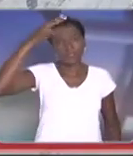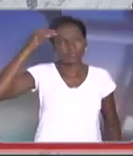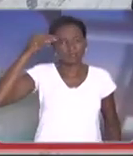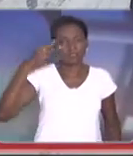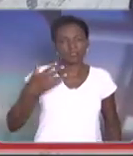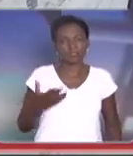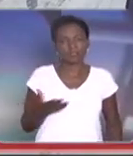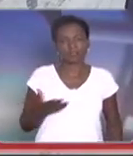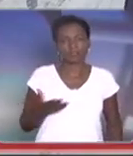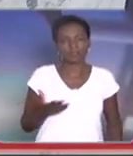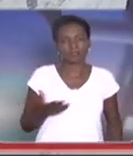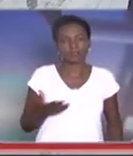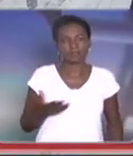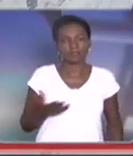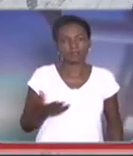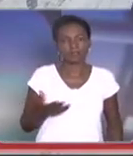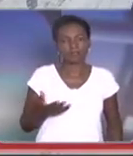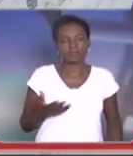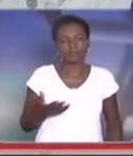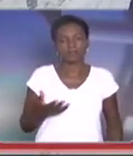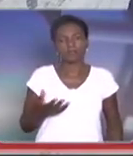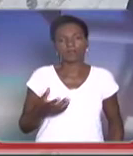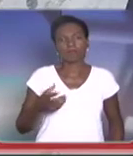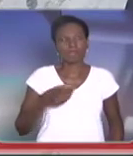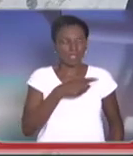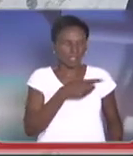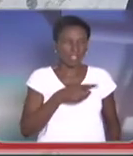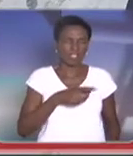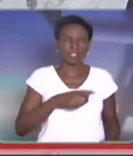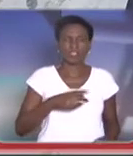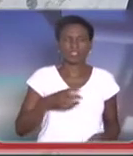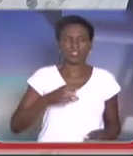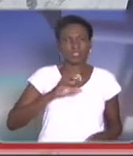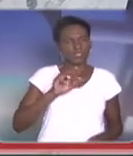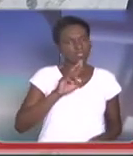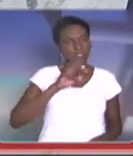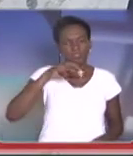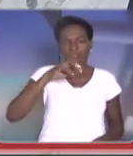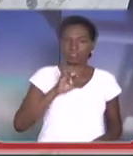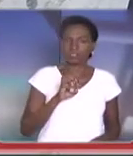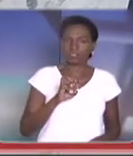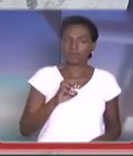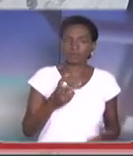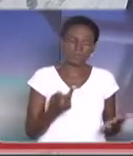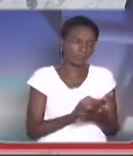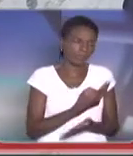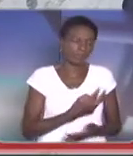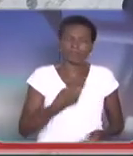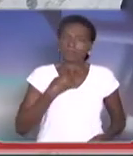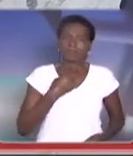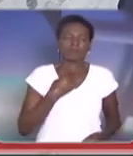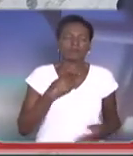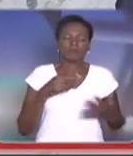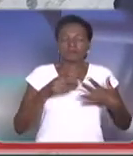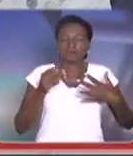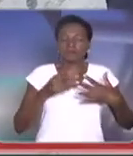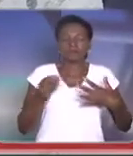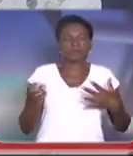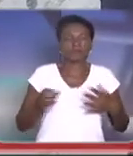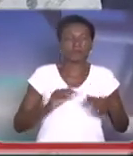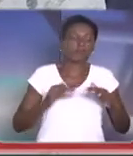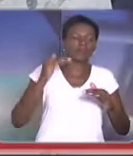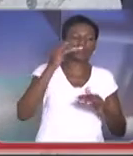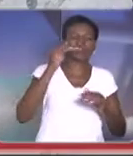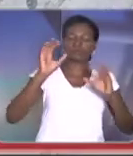a partir do momento que ele opina pelo crime, ele é um criminoso. E ele não pode ter qualquer privilégio que o cidadão de bem,